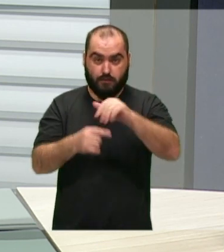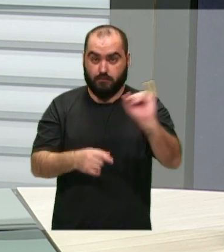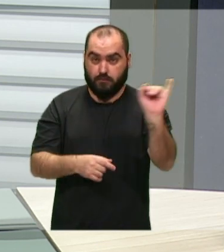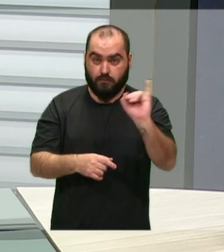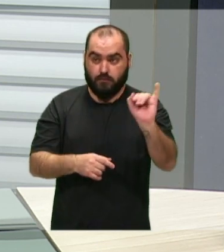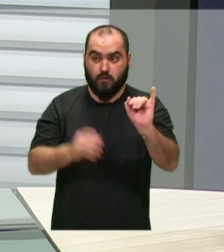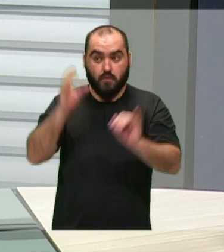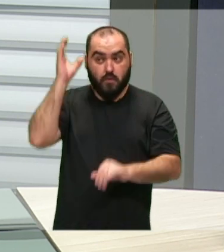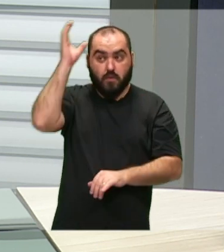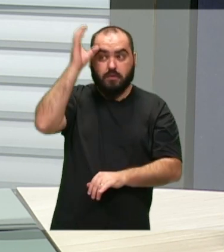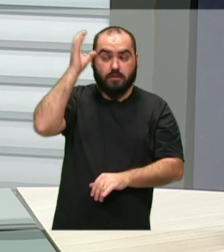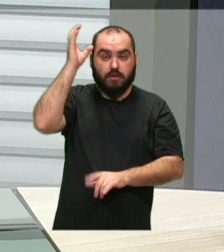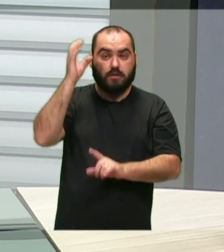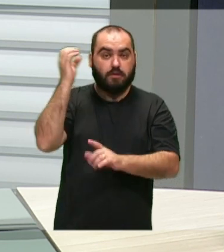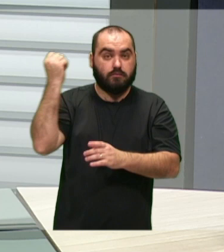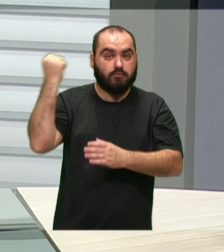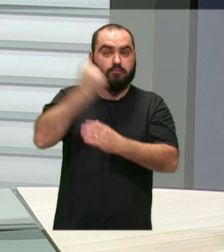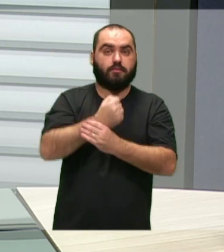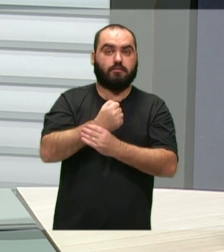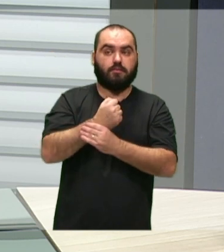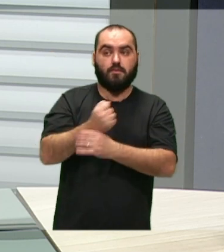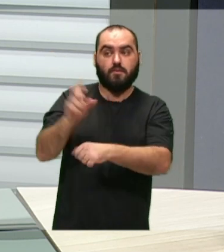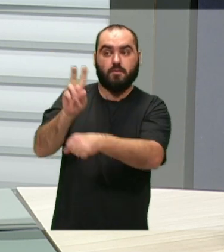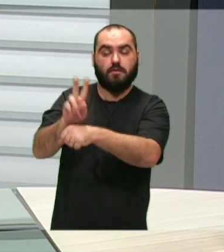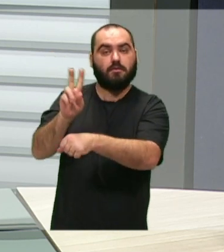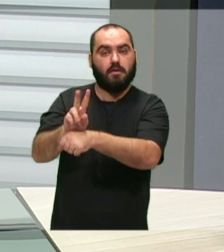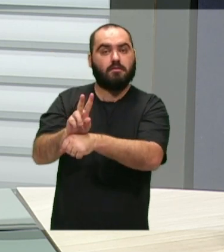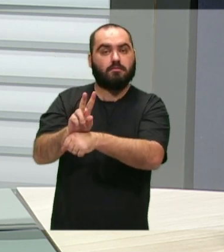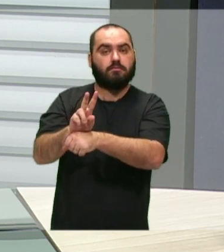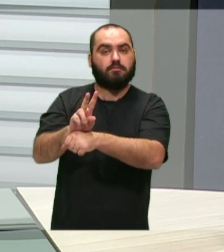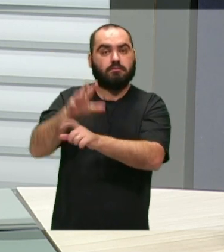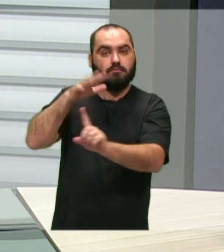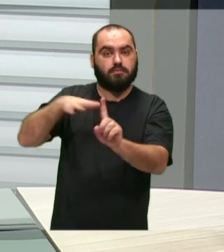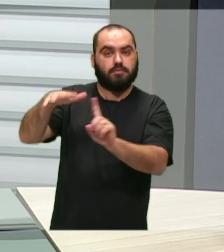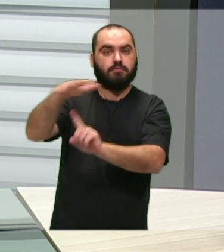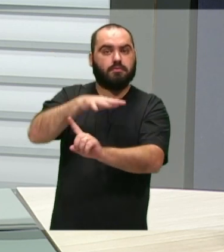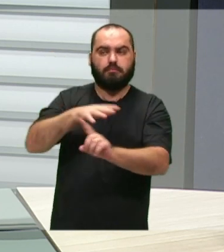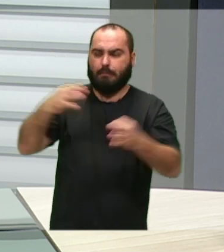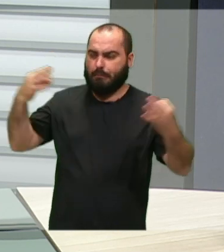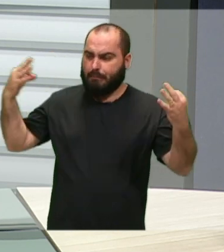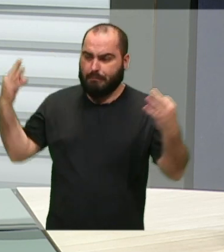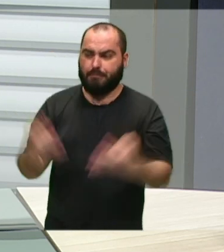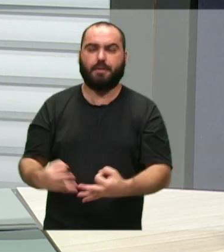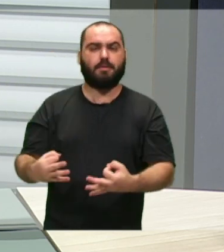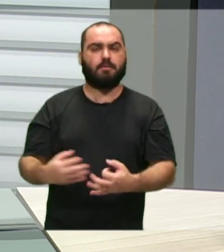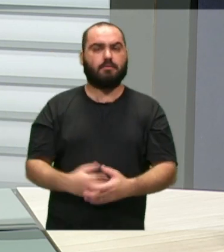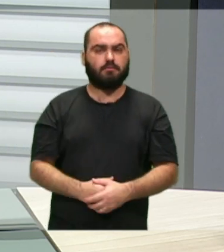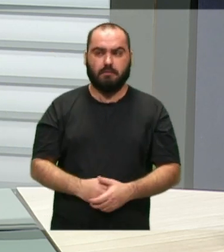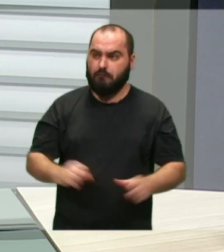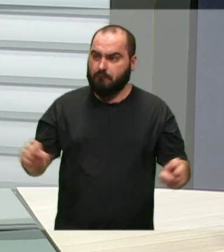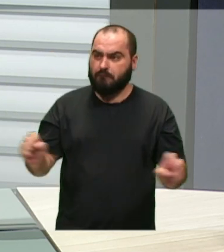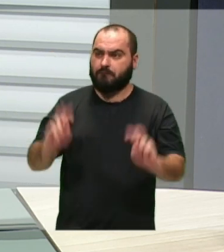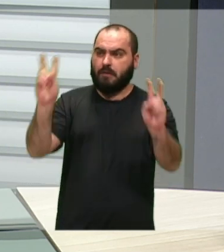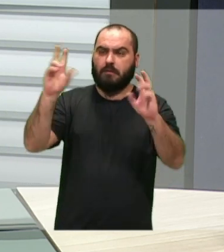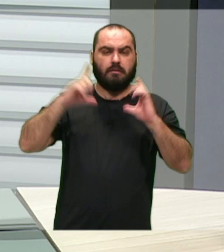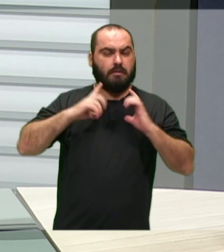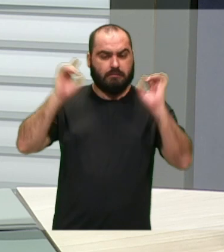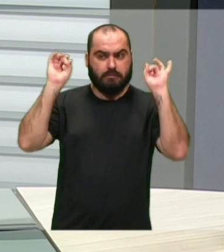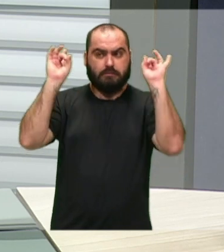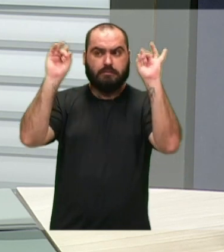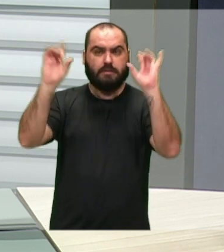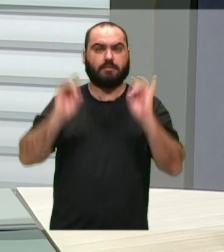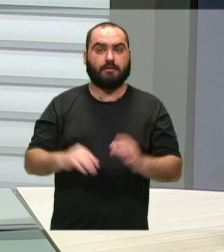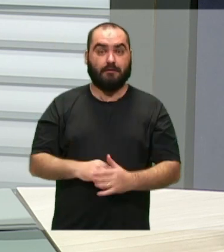sustentabilidade, ou seja, preservação do meio ambiente. E para nós foi um sucesso, algo que valeu muito a pena. Foram